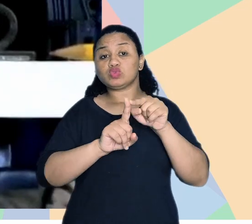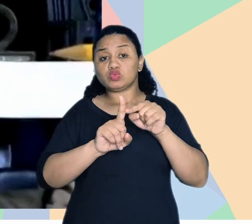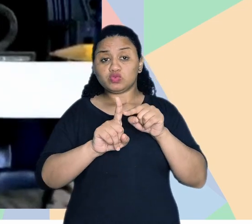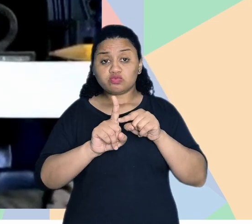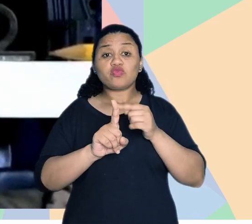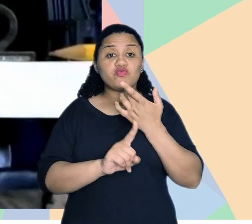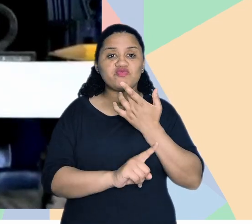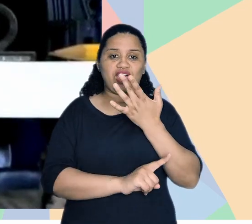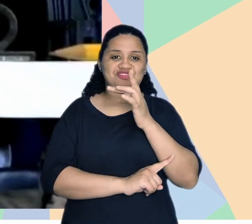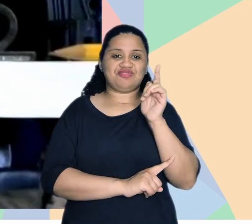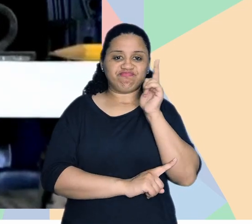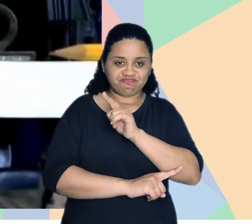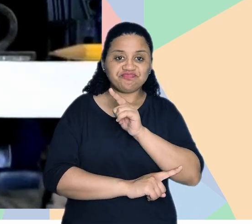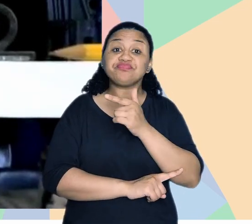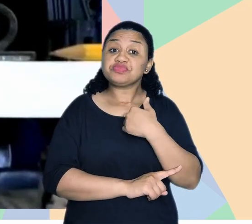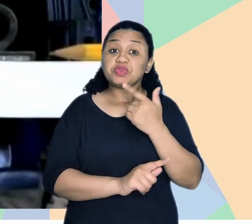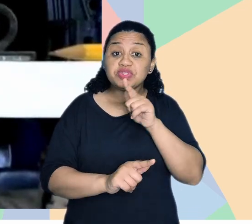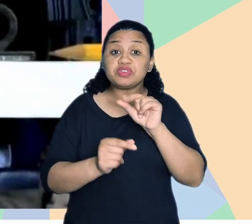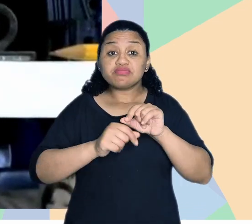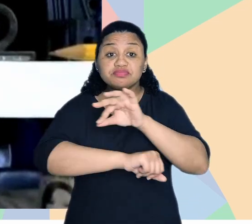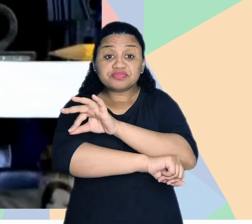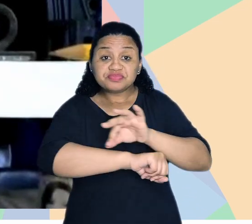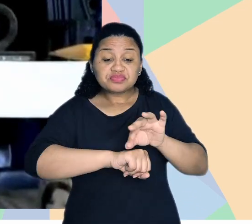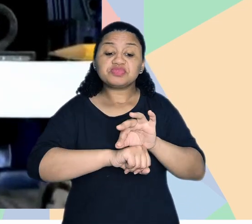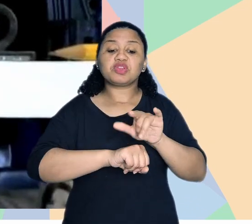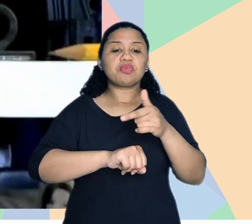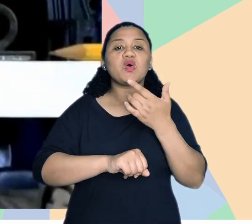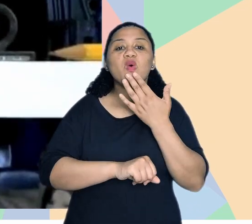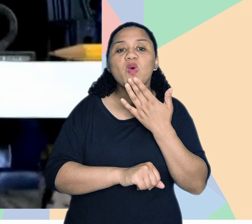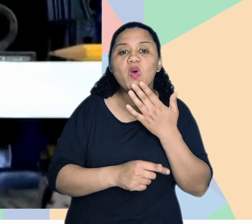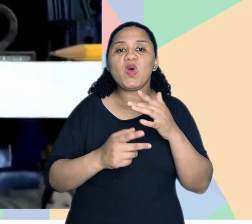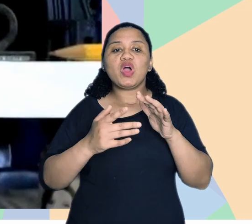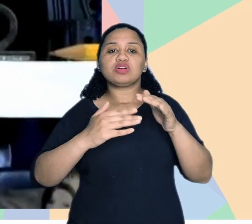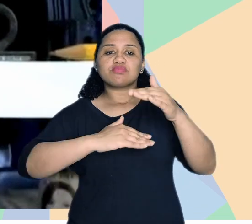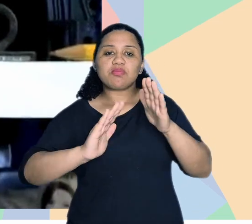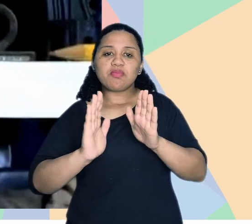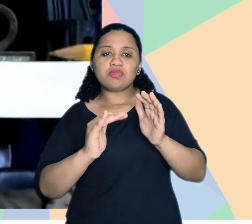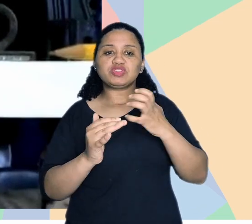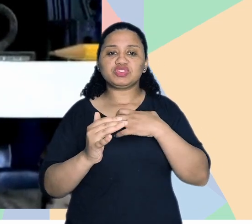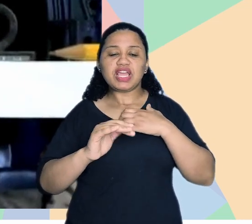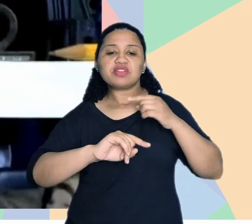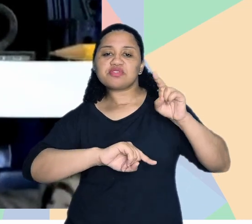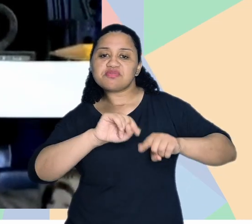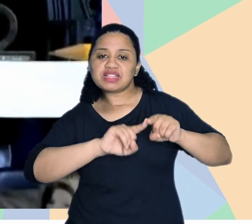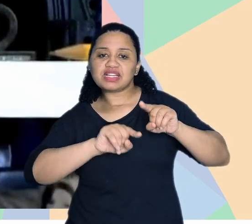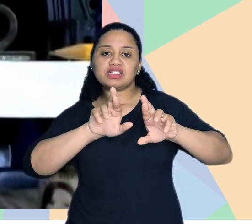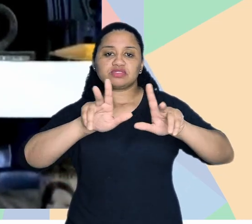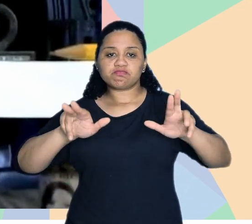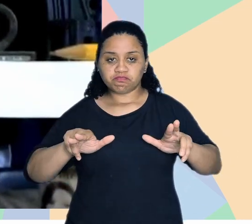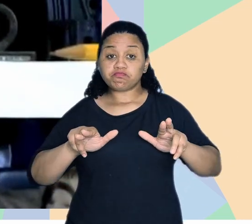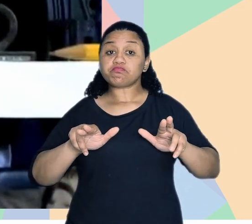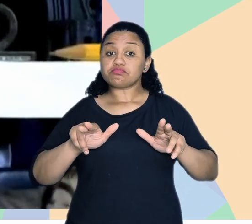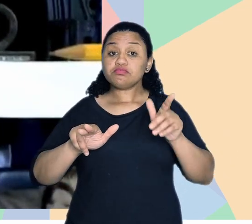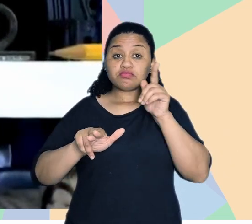formas, fica fácil, né? E eu posso trabalhar isso na arquitetura através de cor, através de forma, através de materiais,